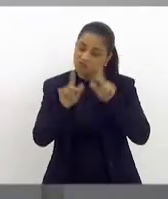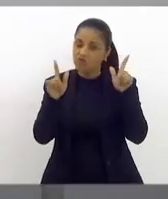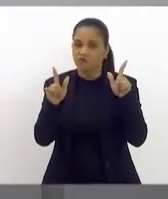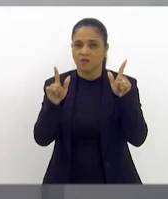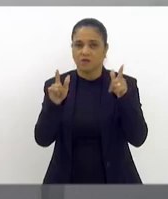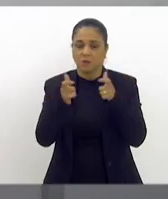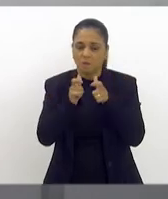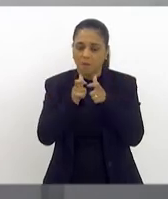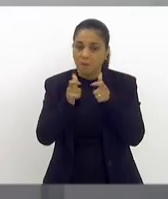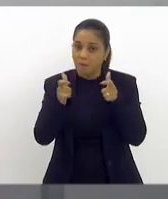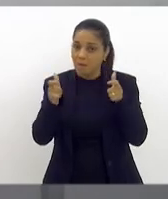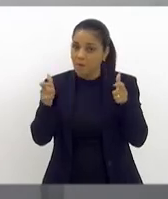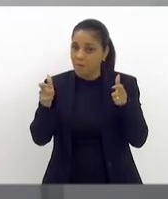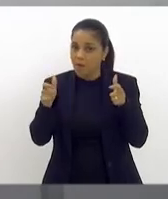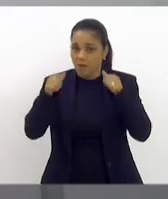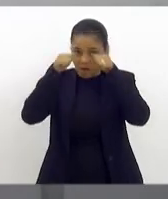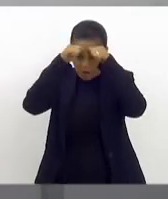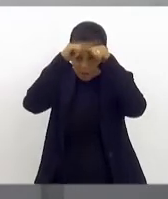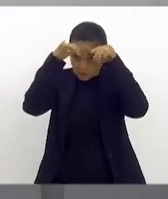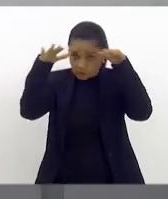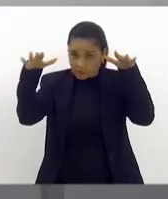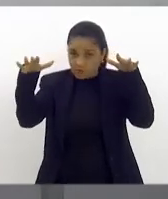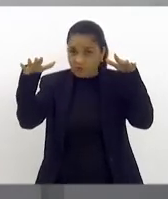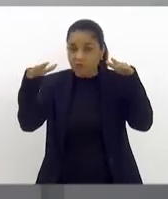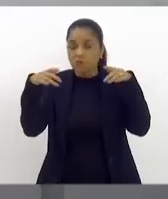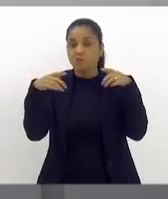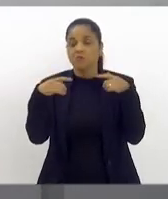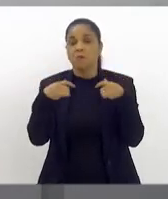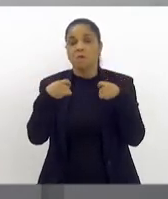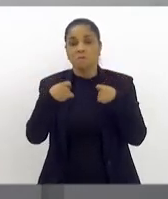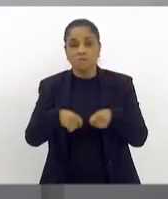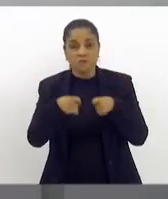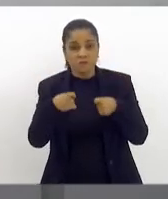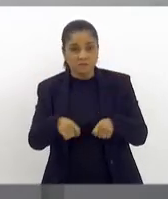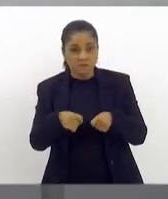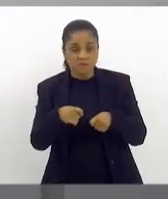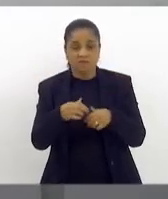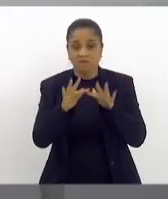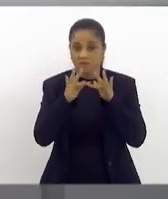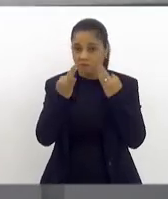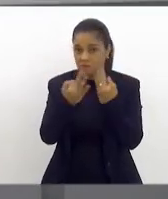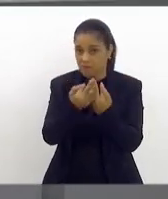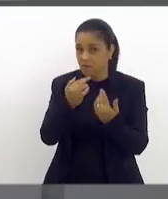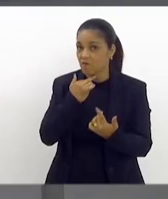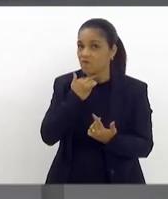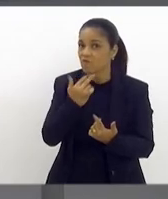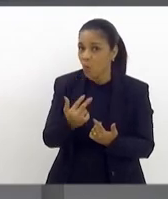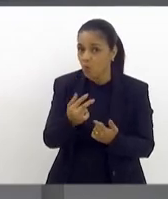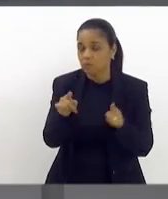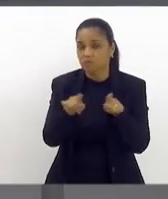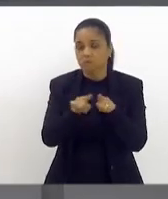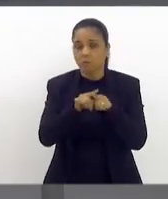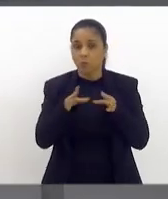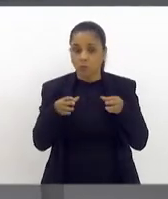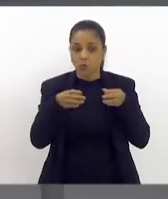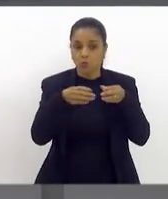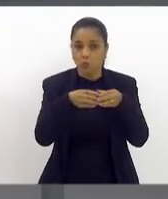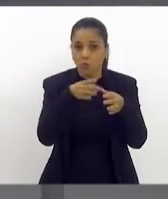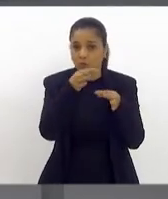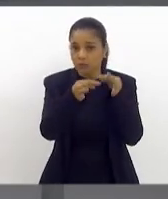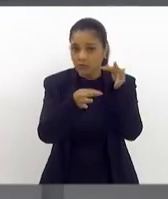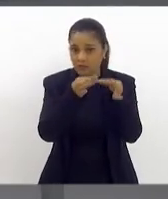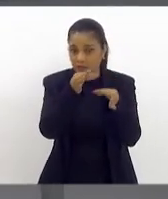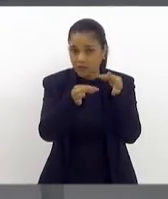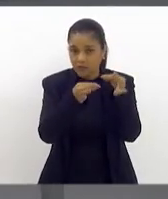precisamos dar voz não só às famílias, mas também aos terapeutas. Hoje estou aqui